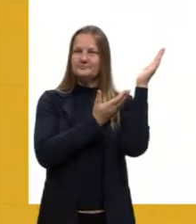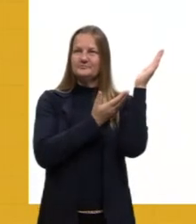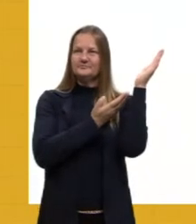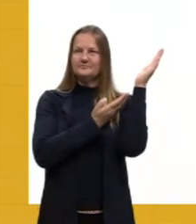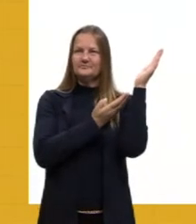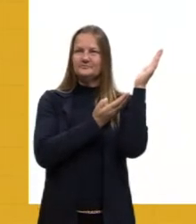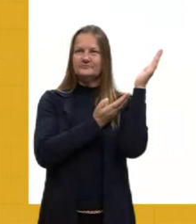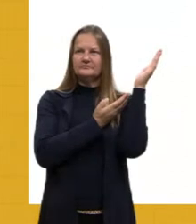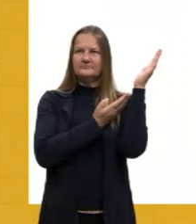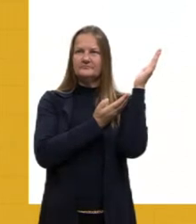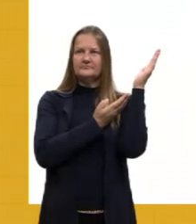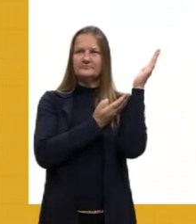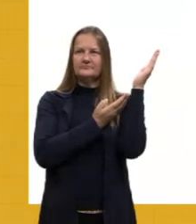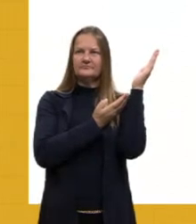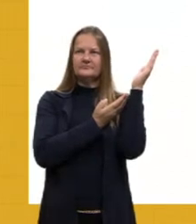hoje.